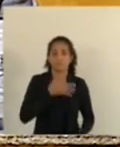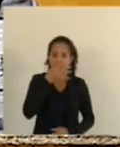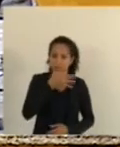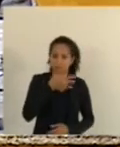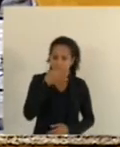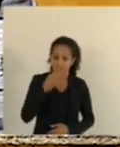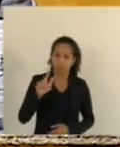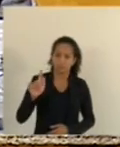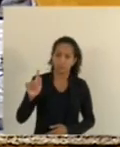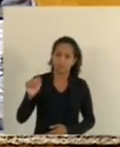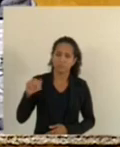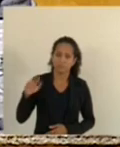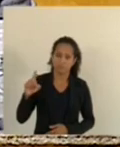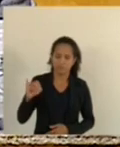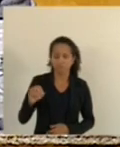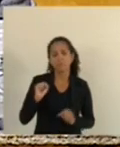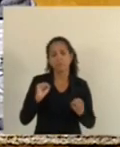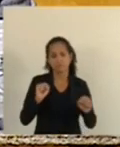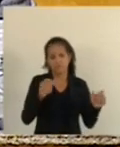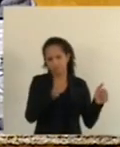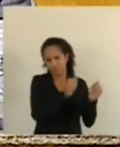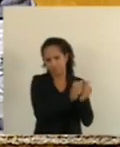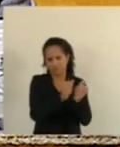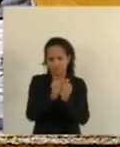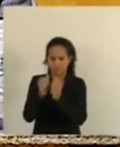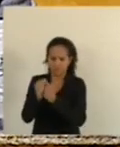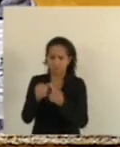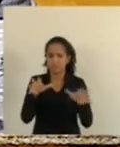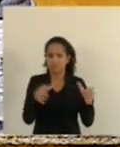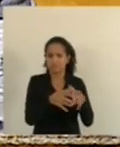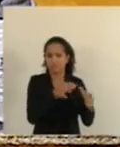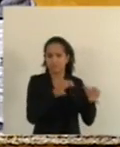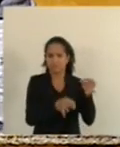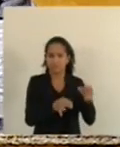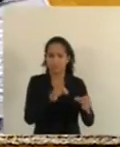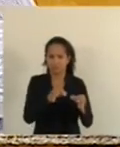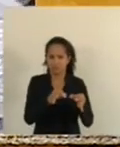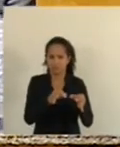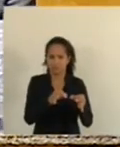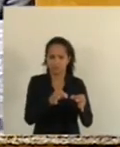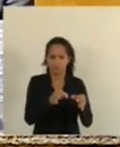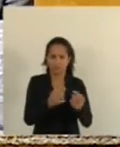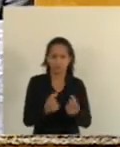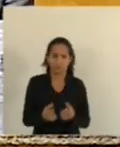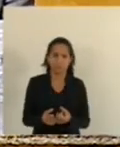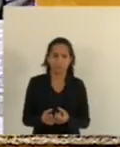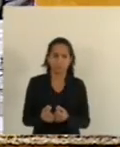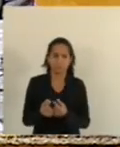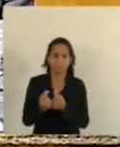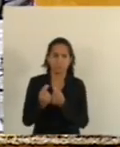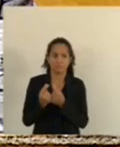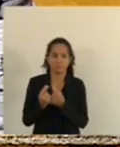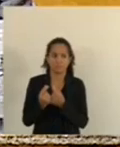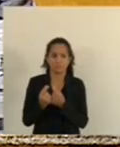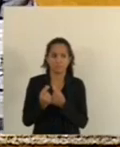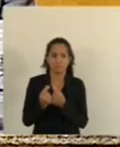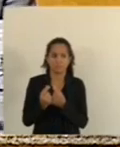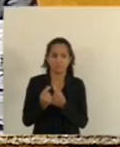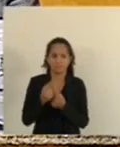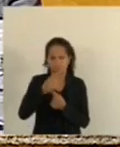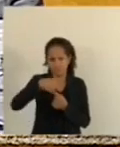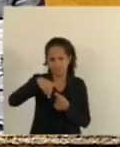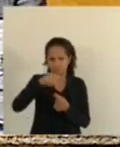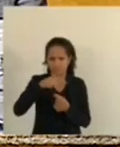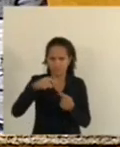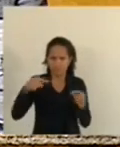nós possamos Fazer em conjunto Com a Comissão de Justiça Cidadinha e Finanças Se os presidentes Concordarem